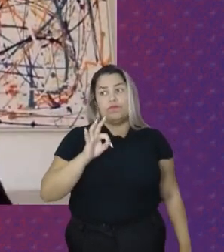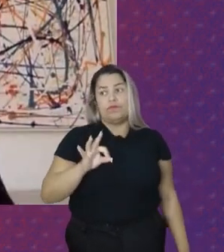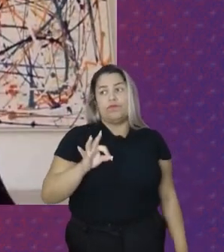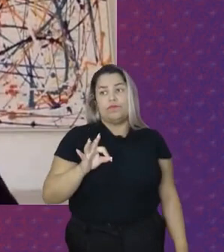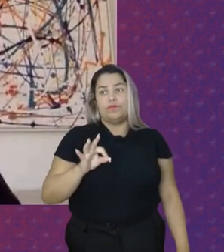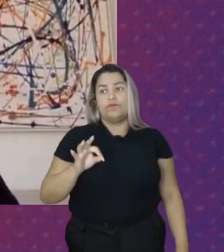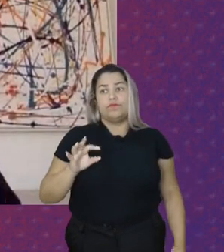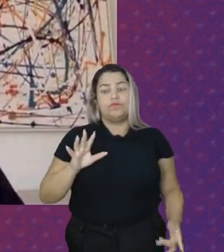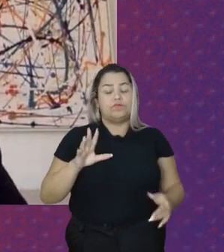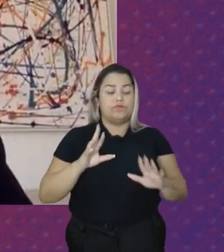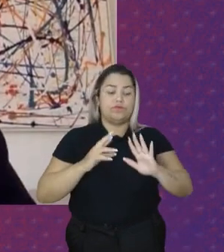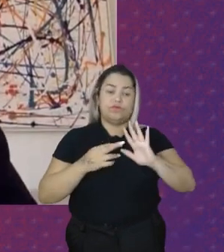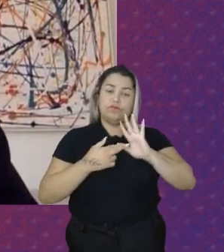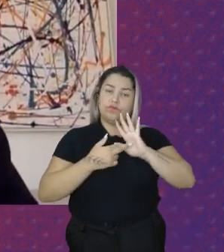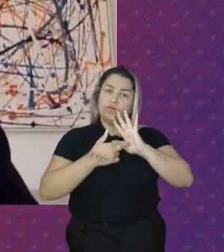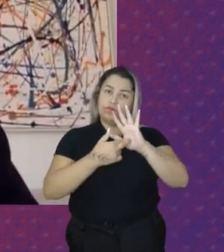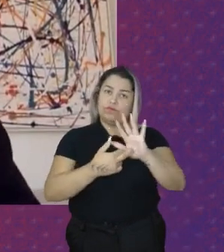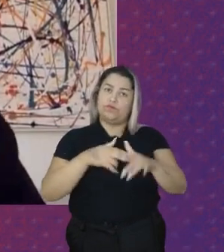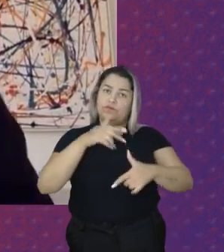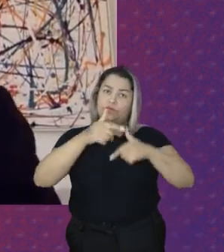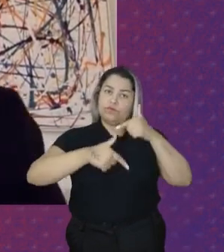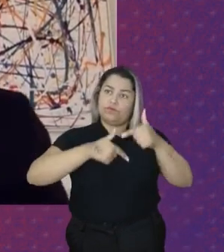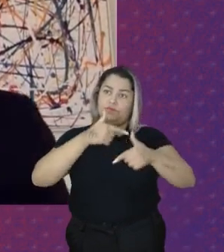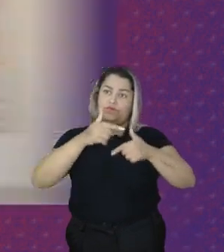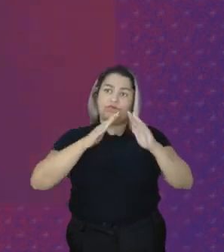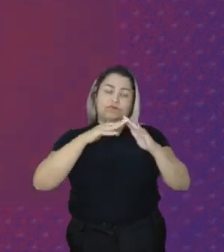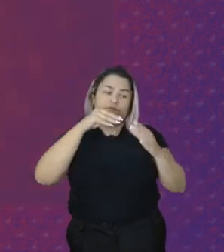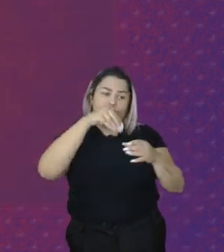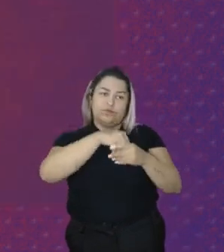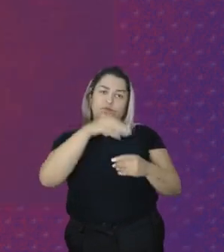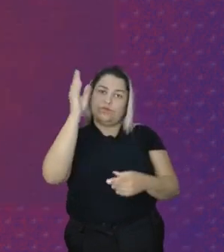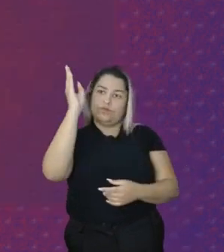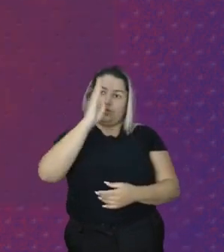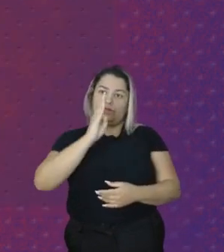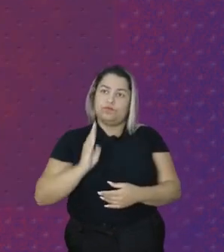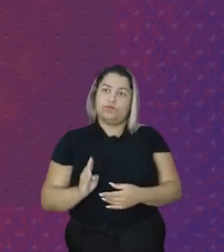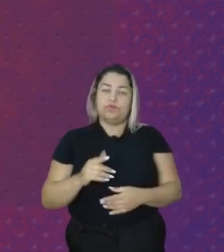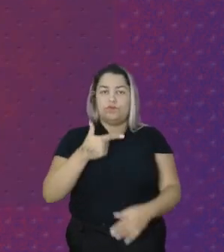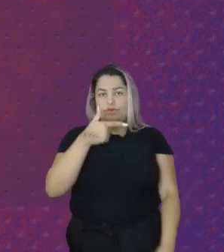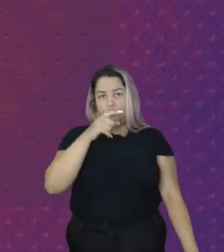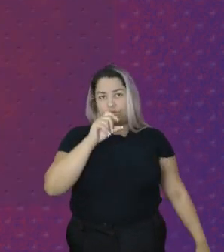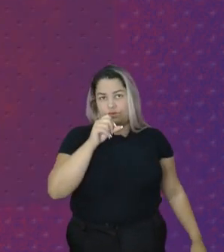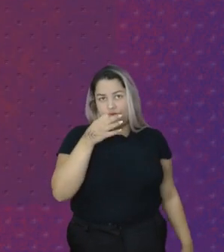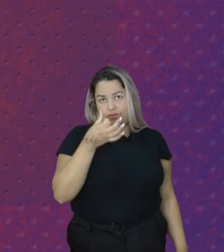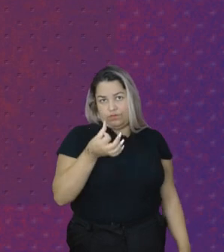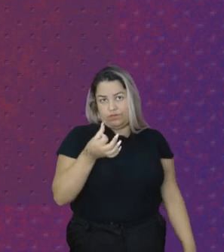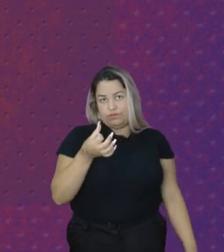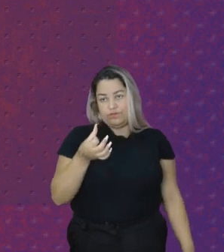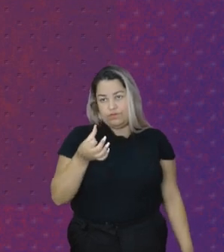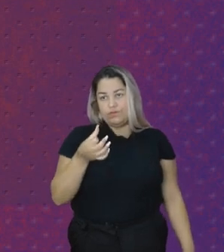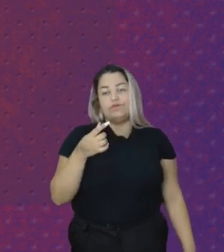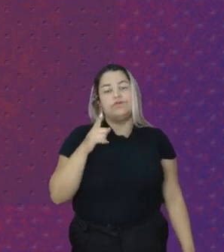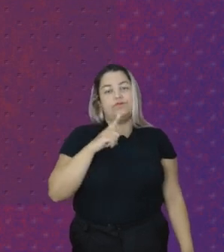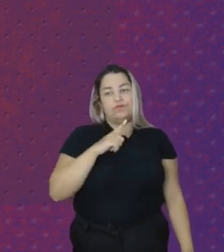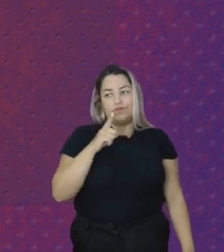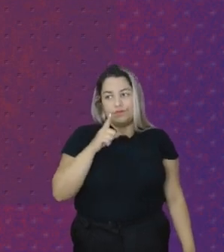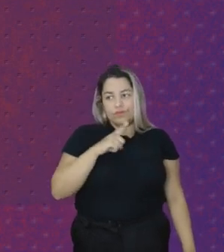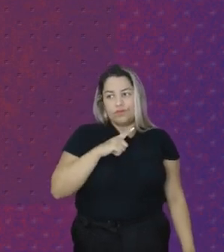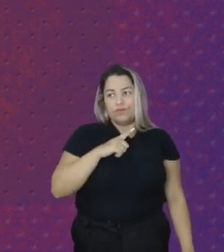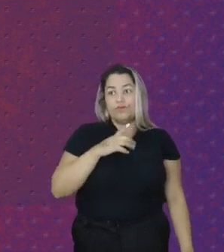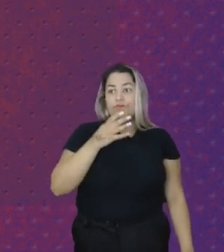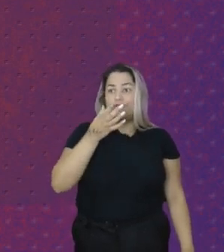representado Pelo trabalho Doméstico No Brasil Em 2016 Nós tínhamos